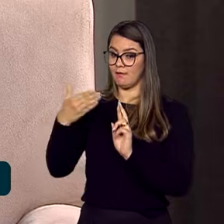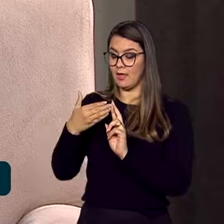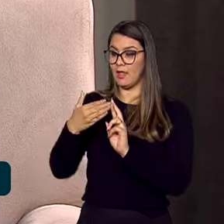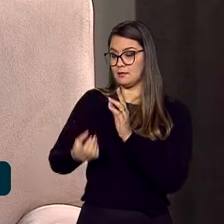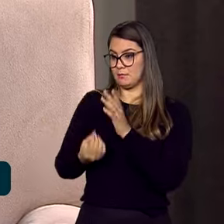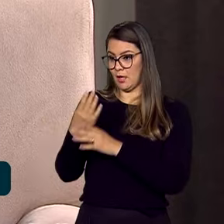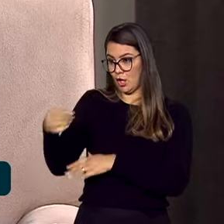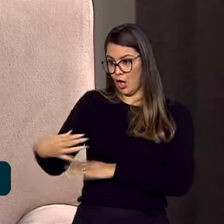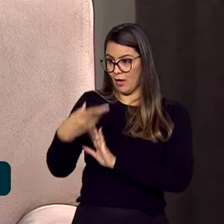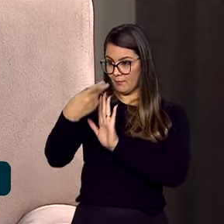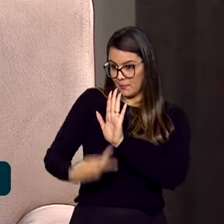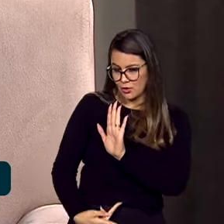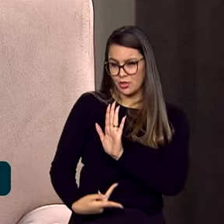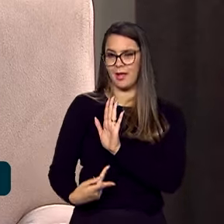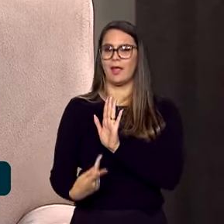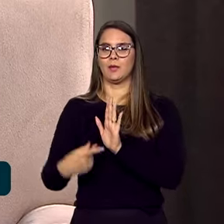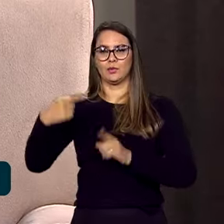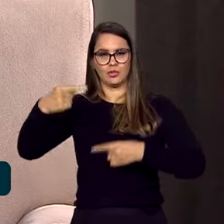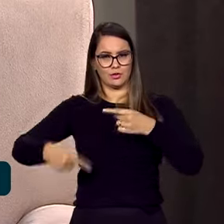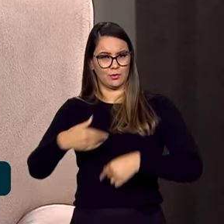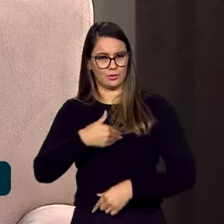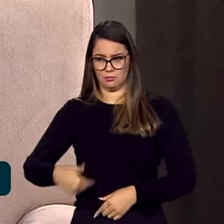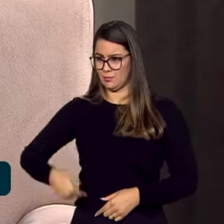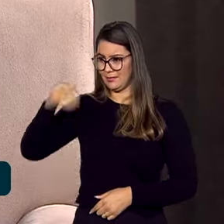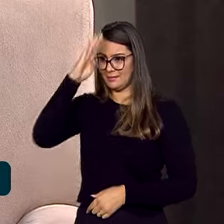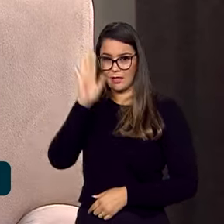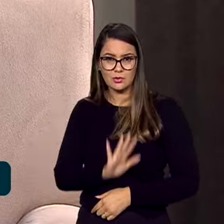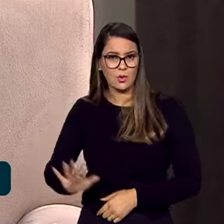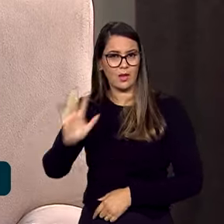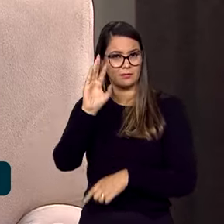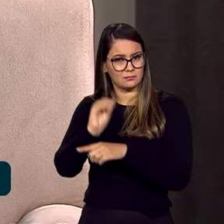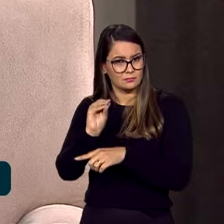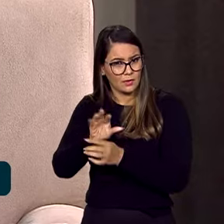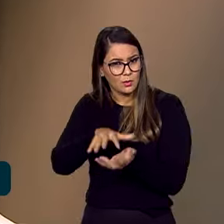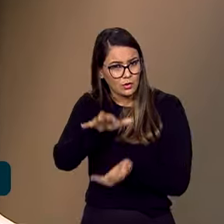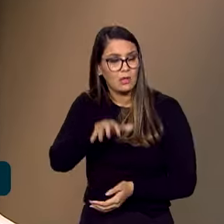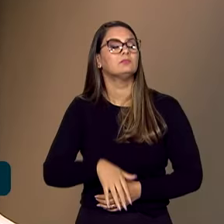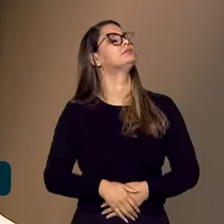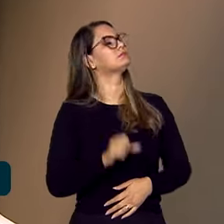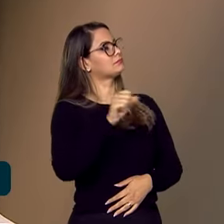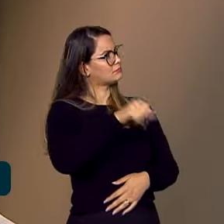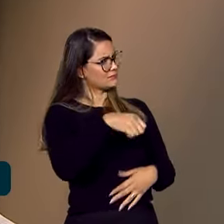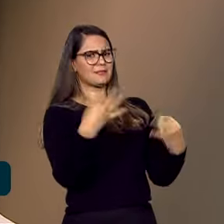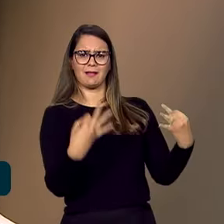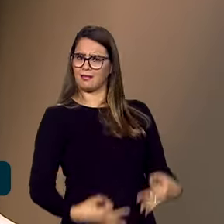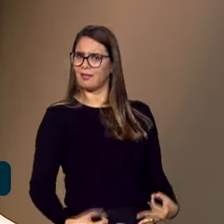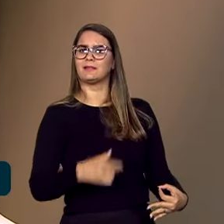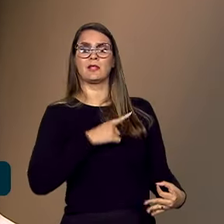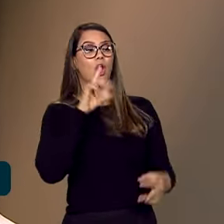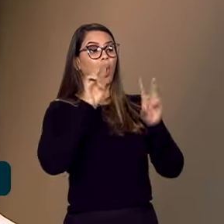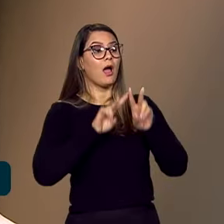a formulação de programas, políticas públicas nacionais para cuidados com os idosos? Com certeza. Nós estamos olhando as